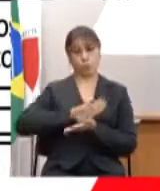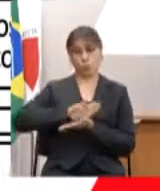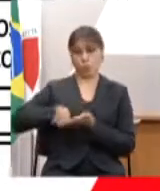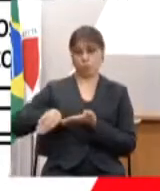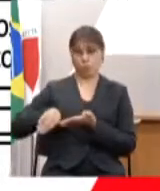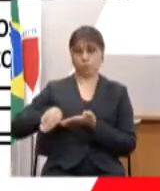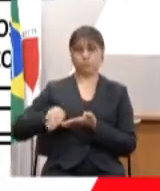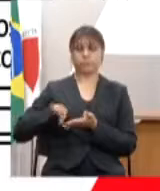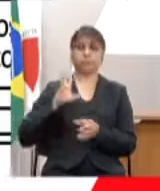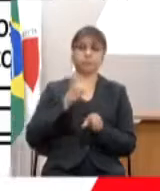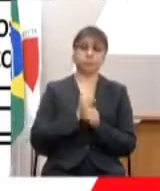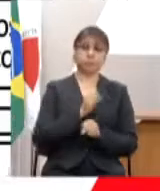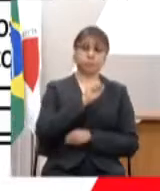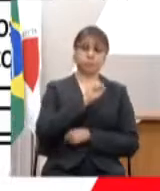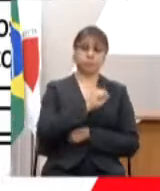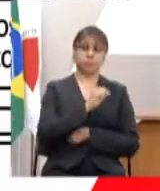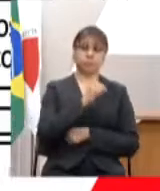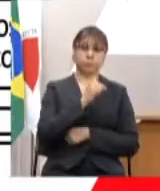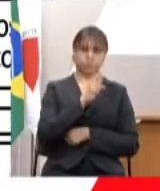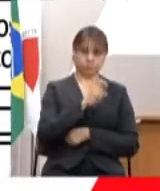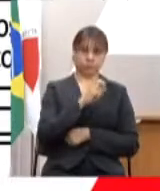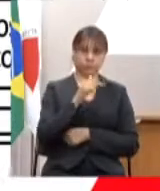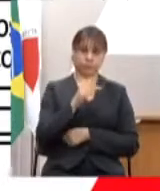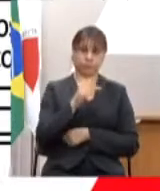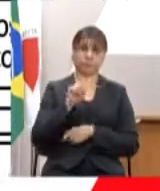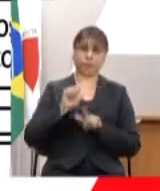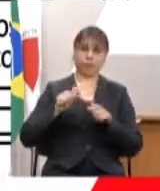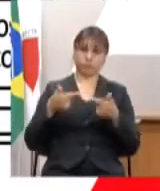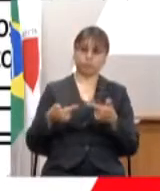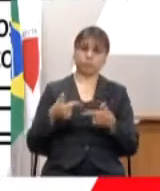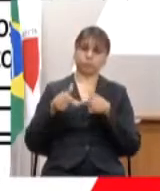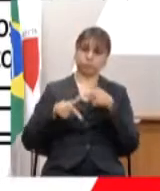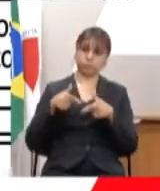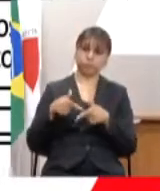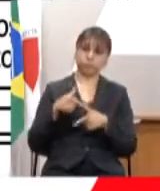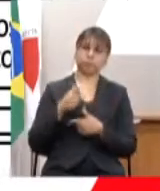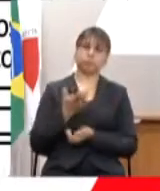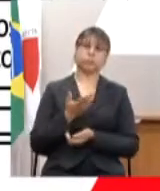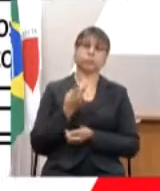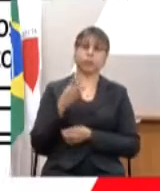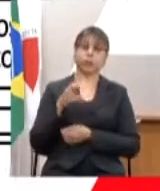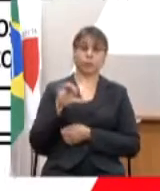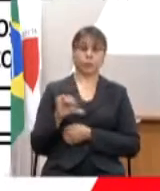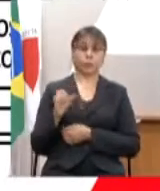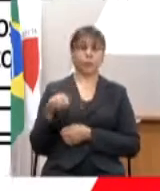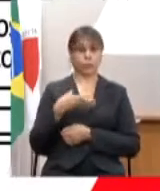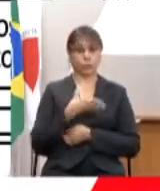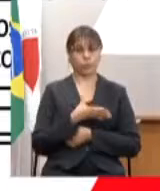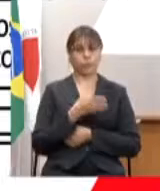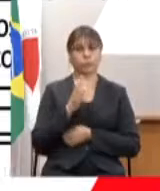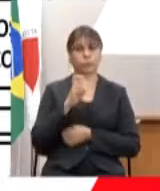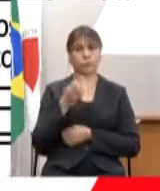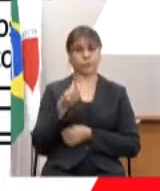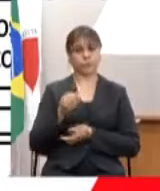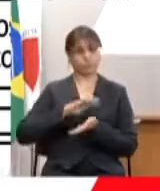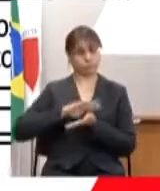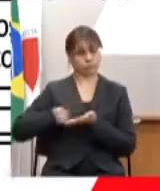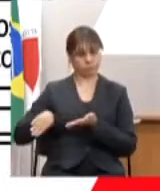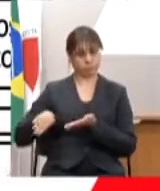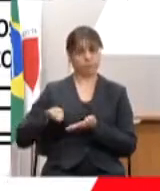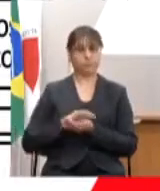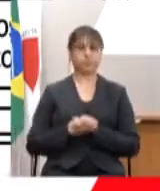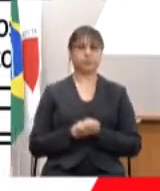857 ações, 818 foram mantidas, 39 novas e 56 excluídas.